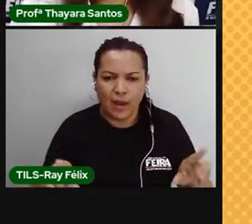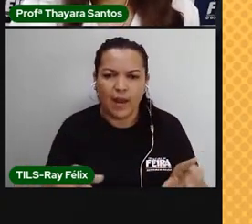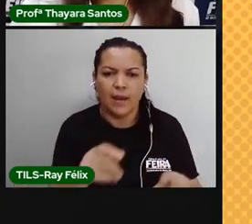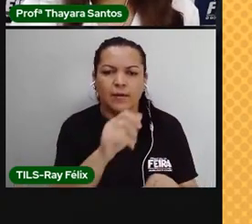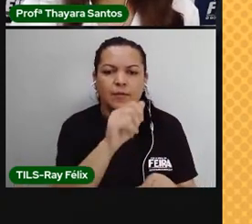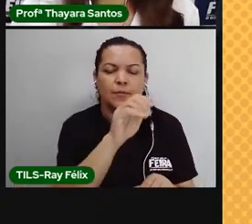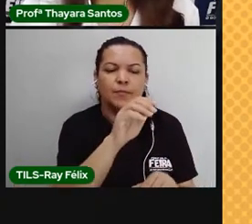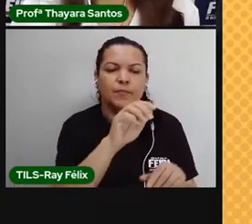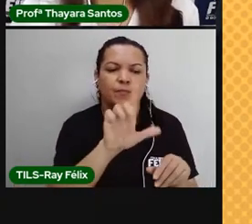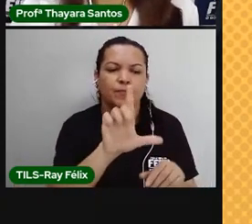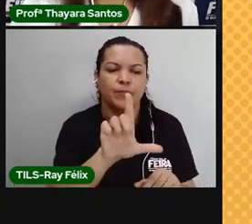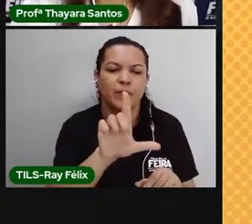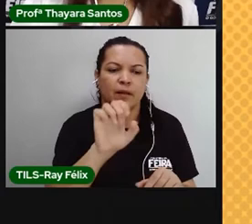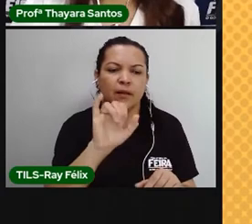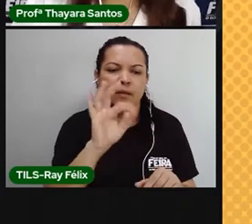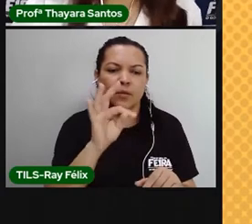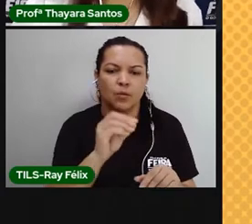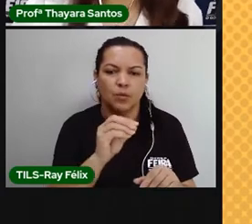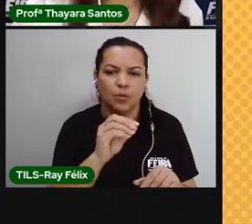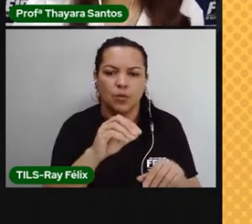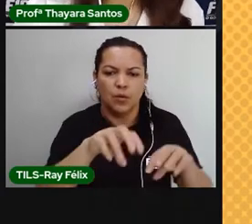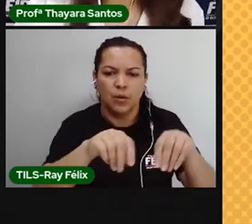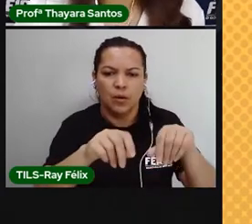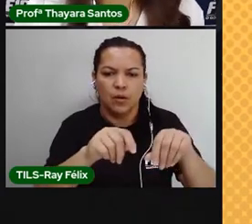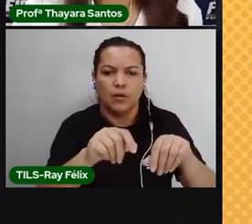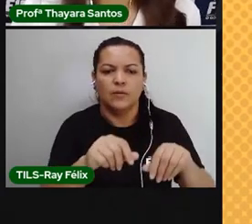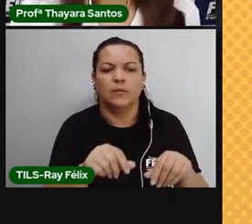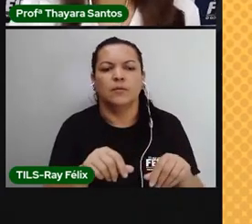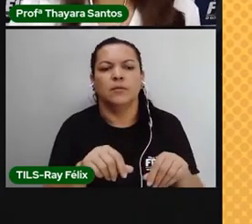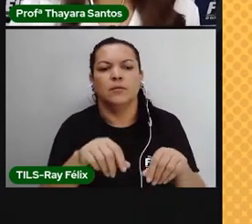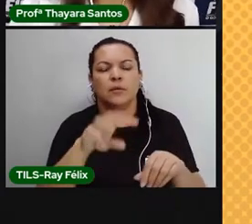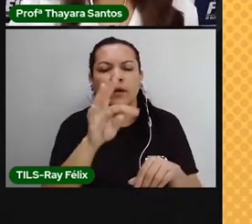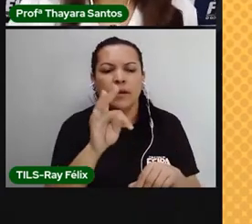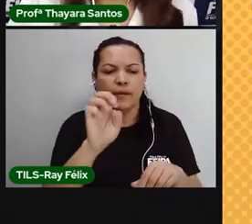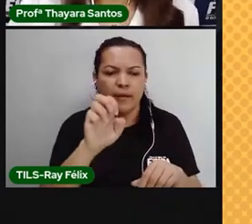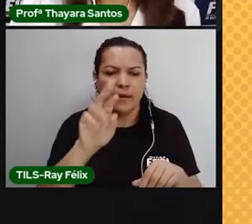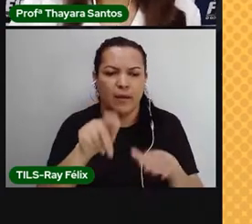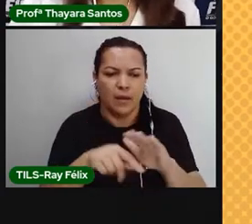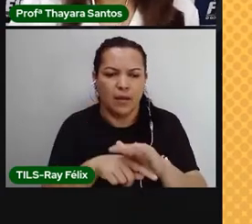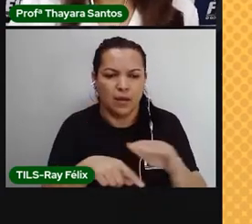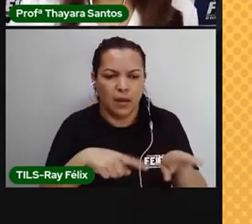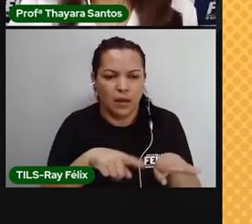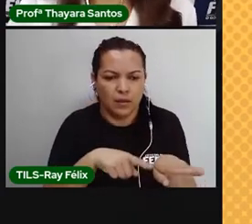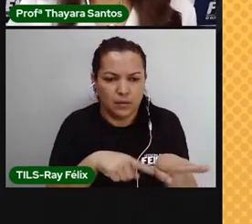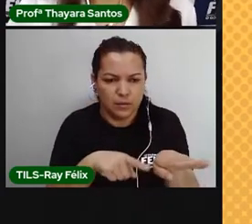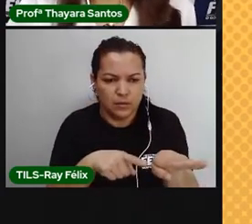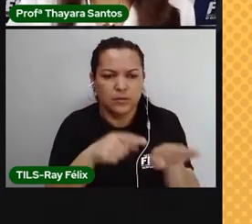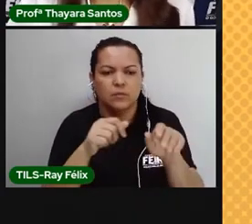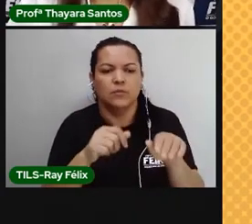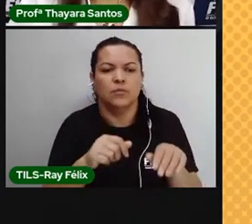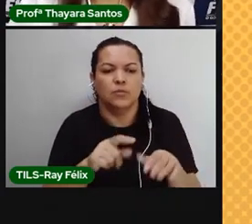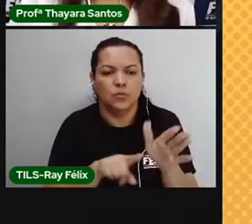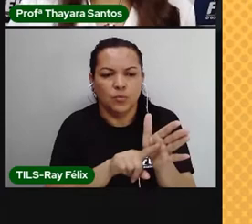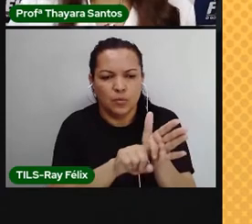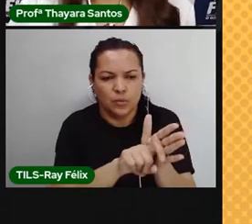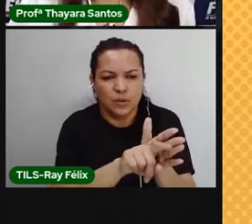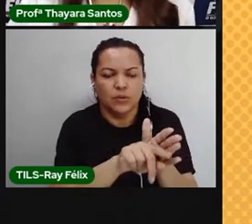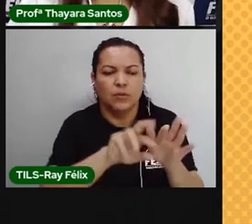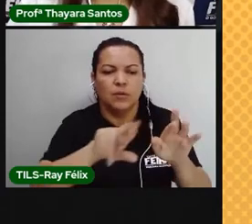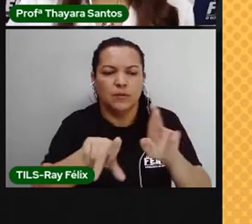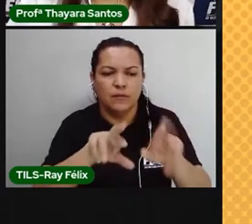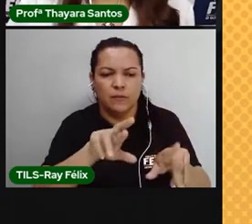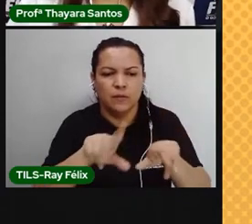Terra, nessa camada rochosa, nas minhotas, em antatu. Então, tem vários organismos vivendo aqui nessa camada